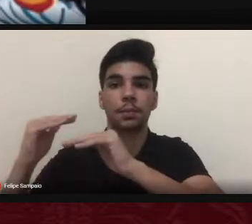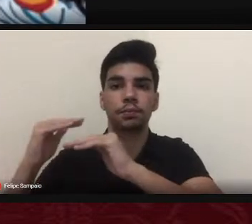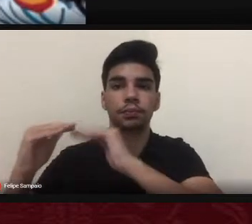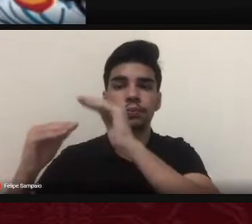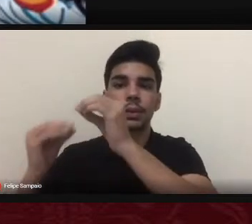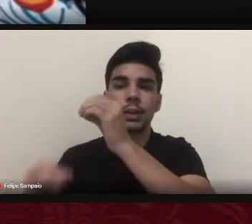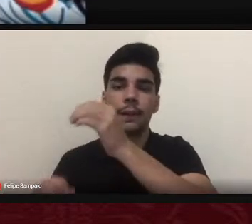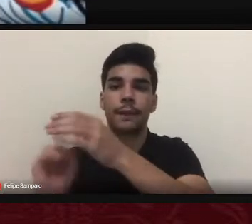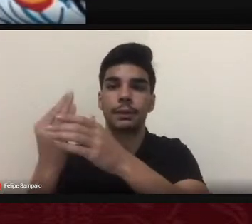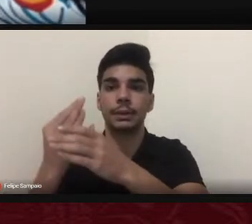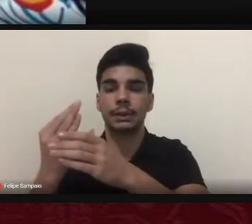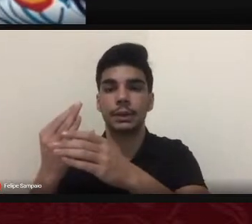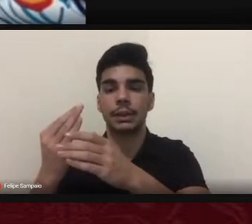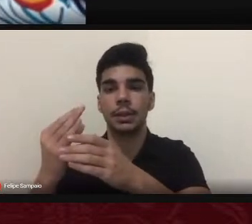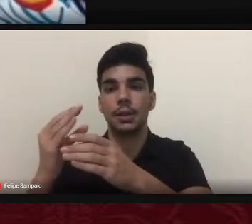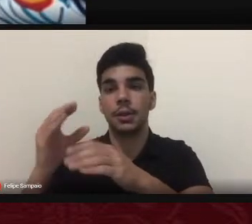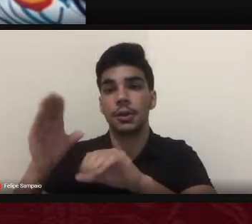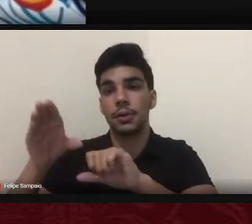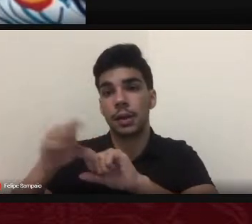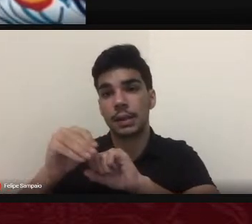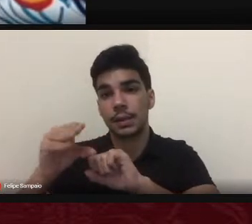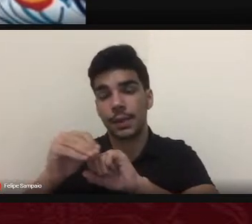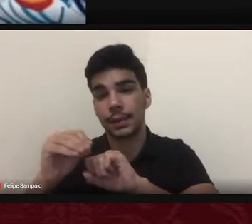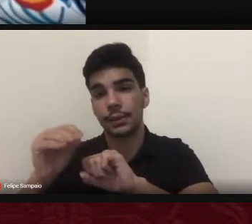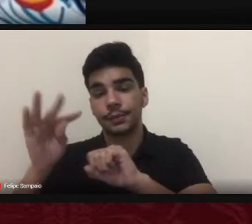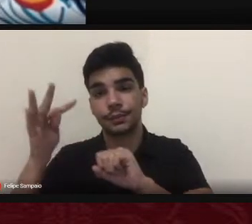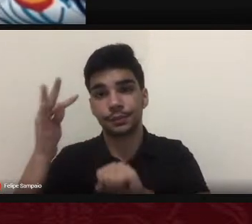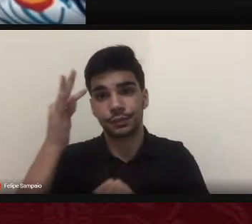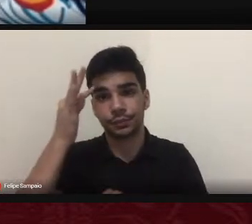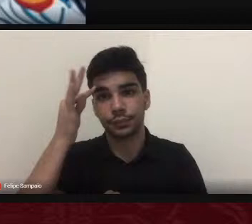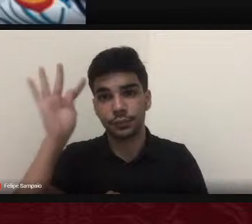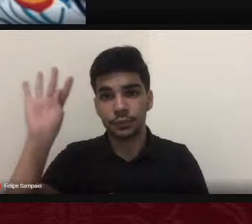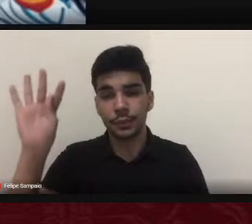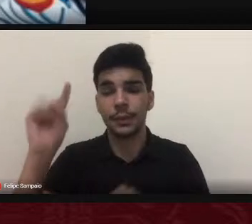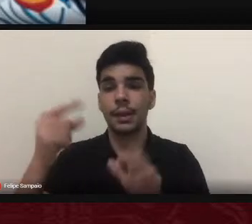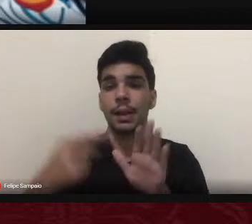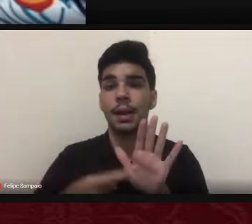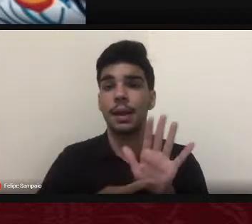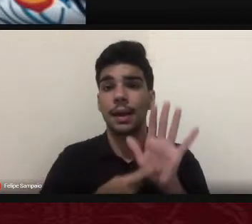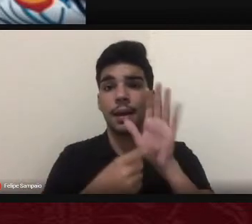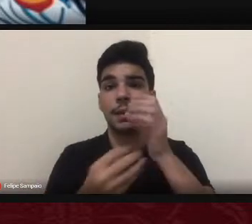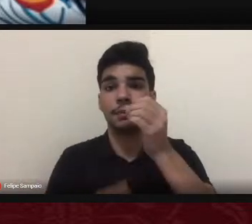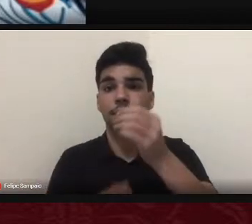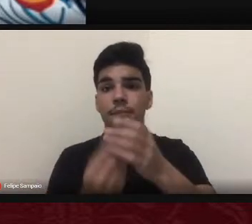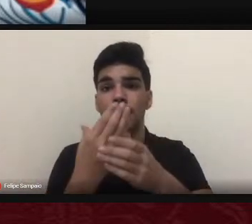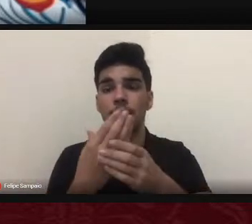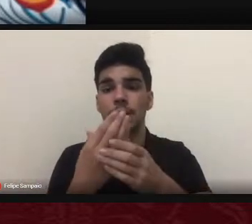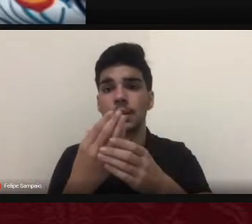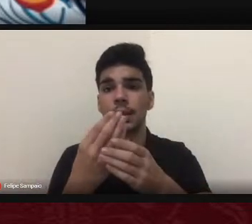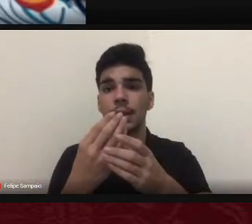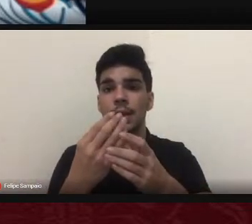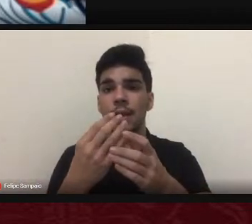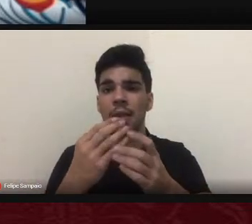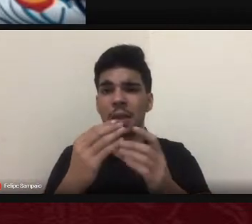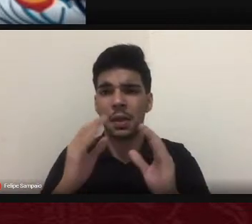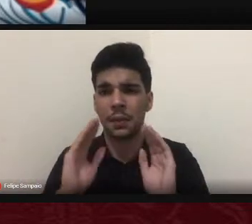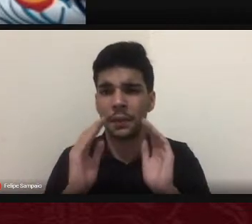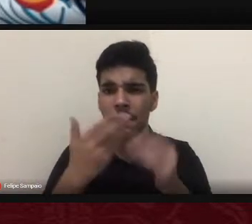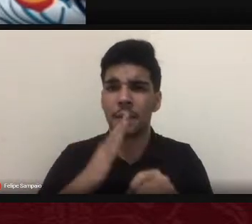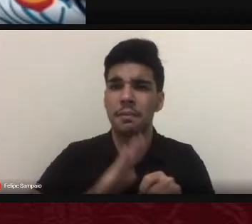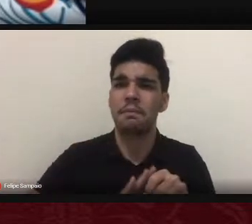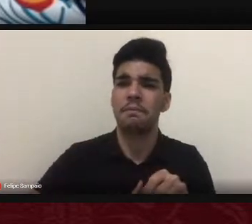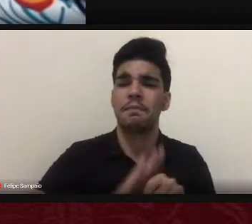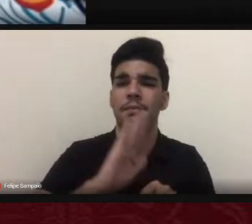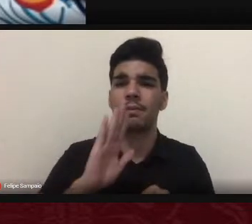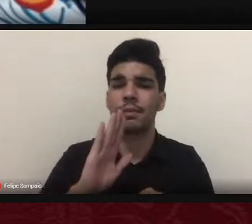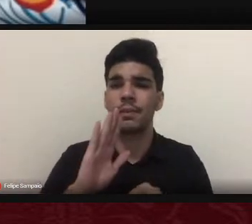metodológicos da saúde coletiva a presente obra reforça a crença de que se realiza no Brasil o